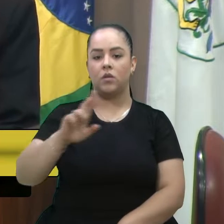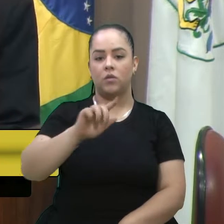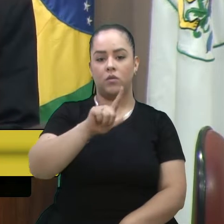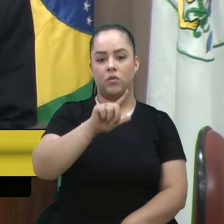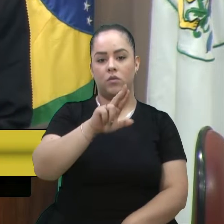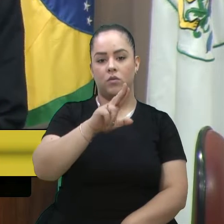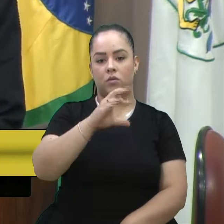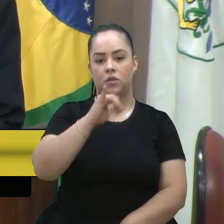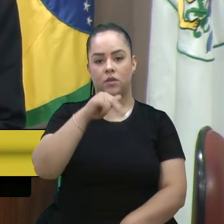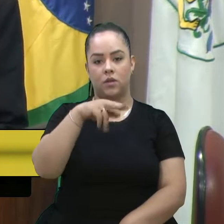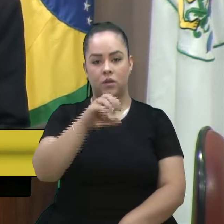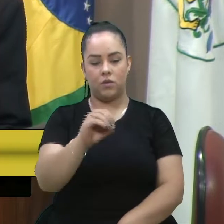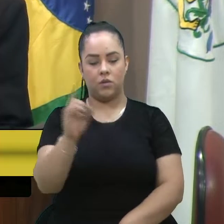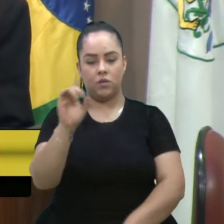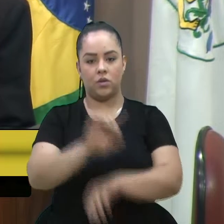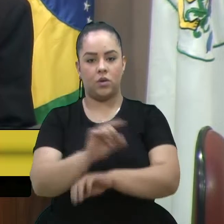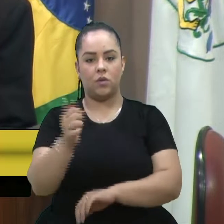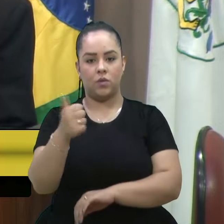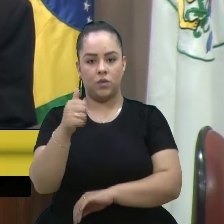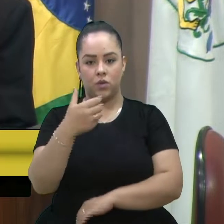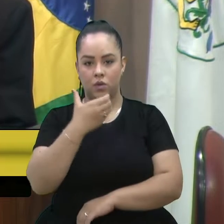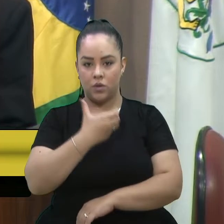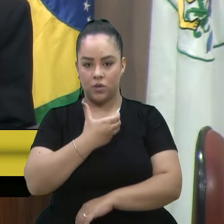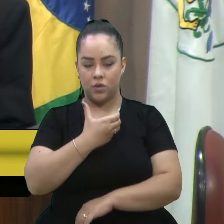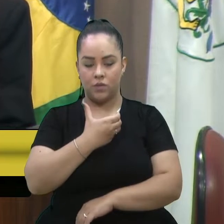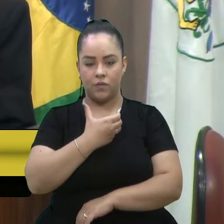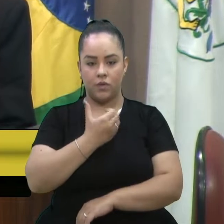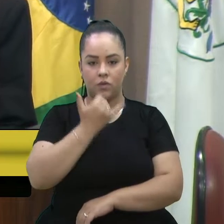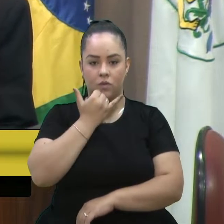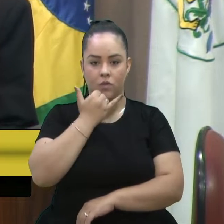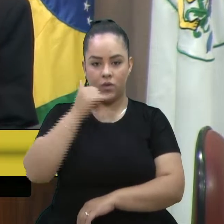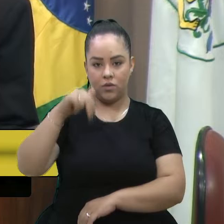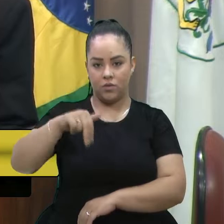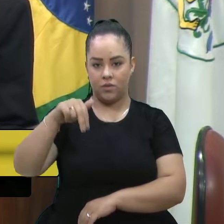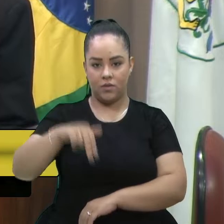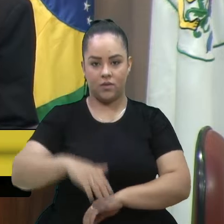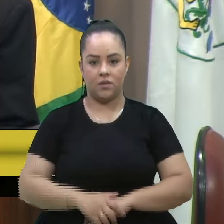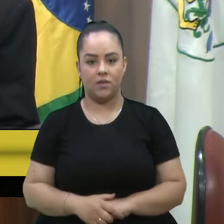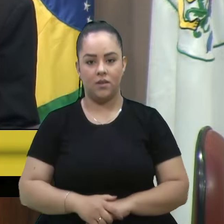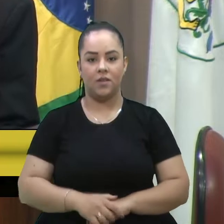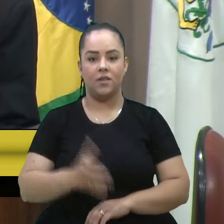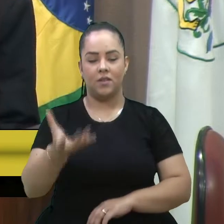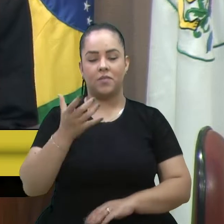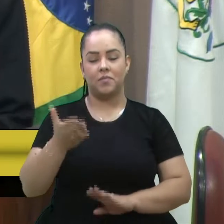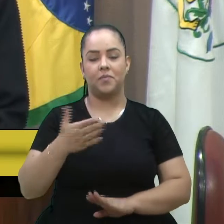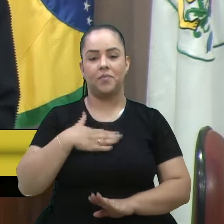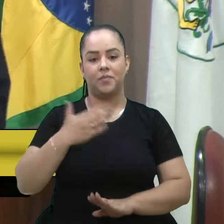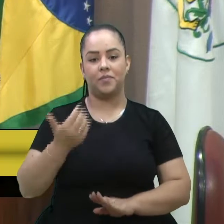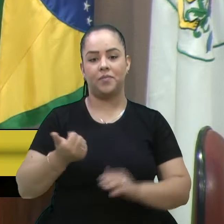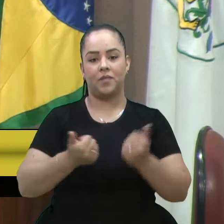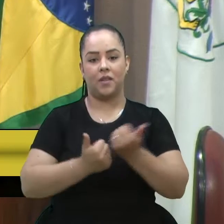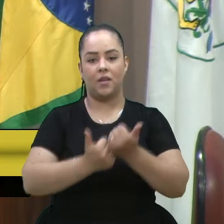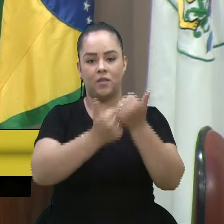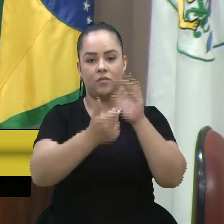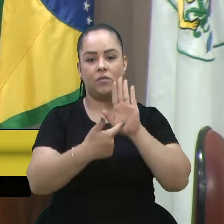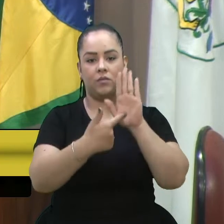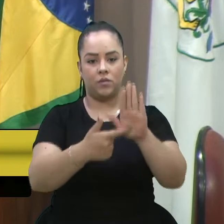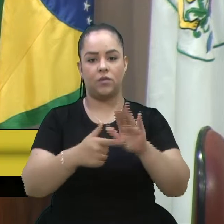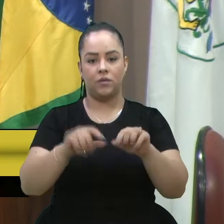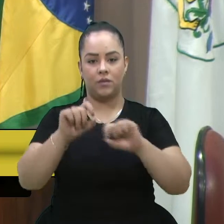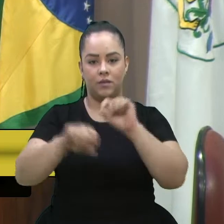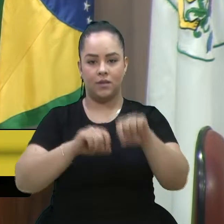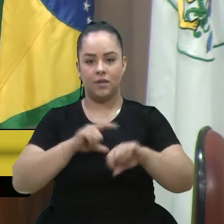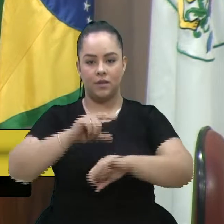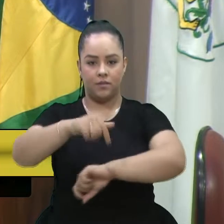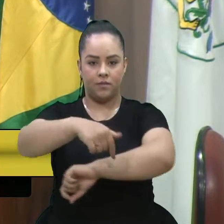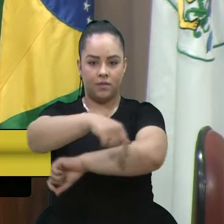11 de novembro. Até peço que a minha assessoria passe as demais fotos que mostram o trevo de acesso ao bairro serrano.